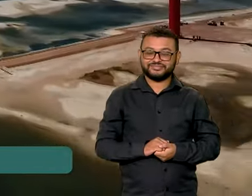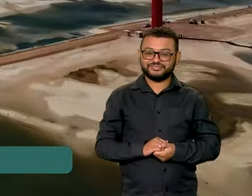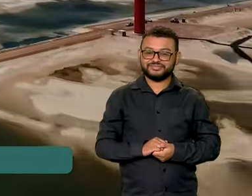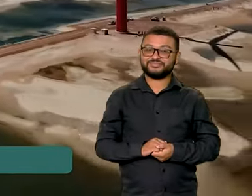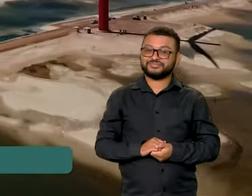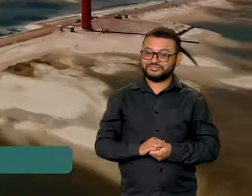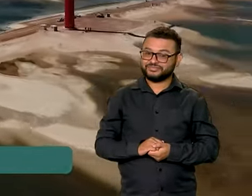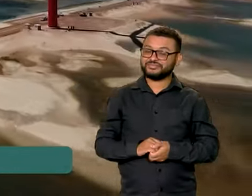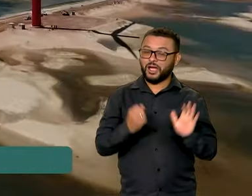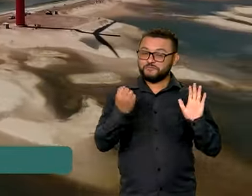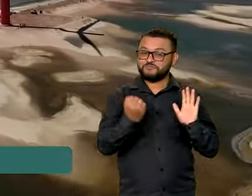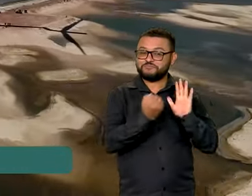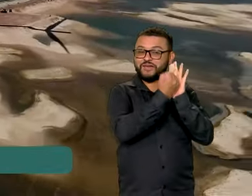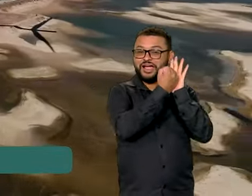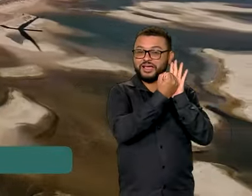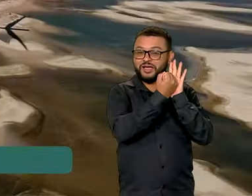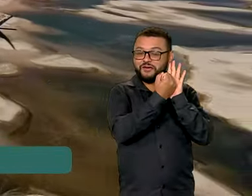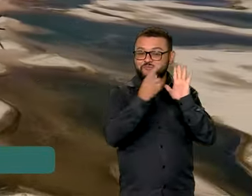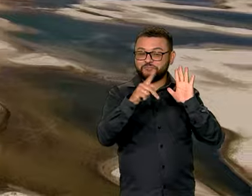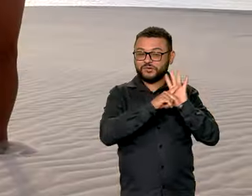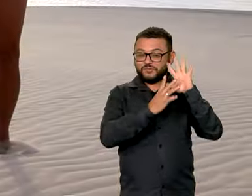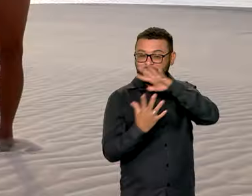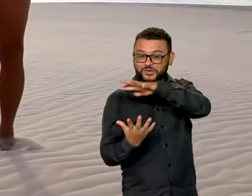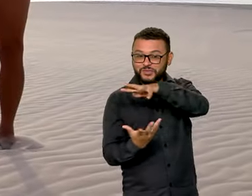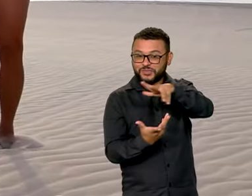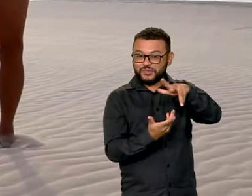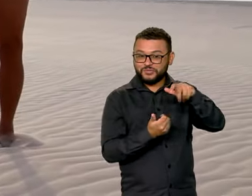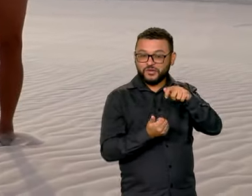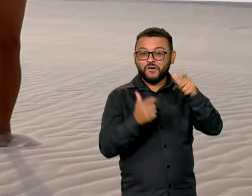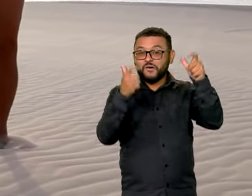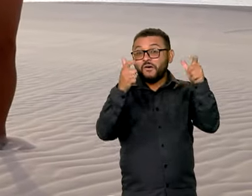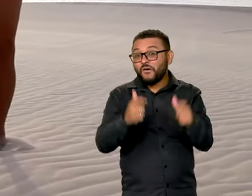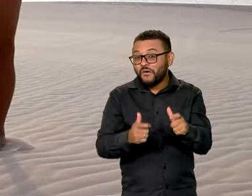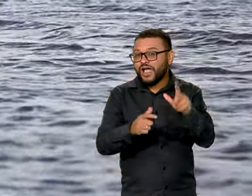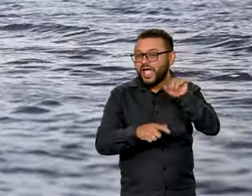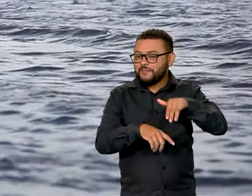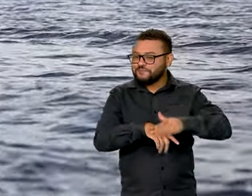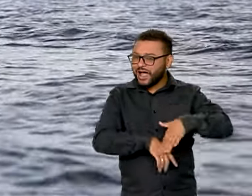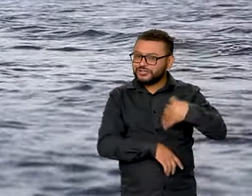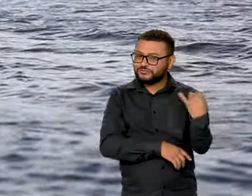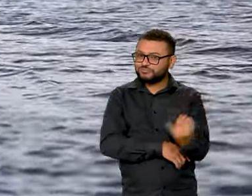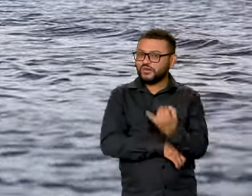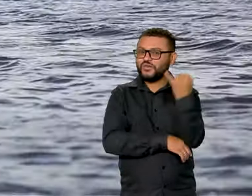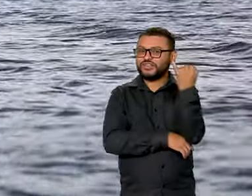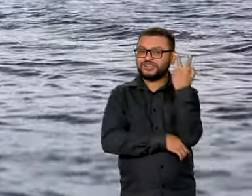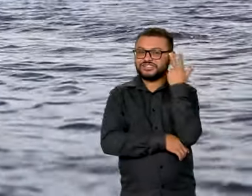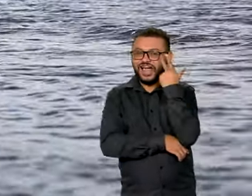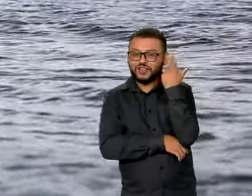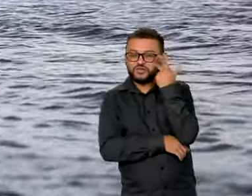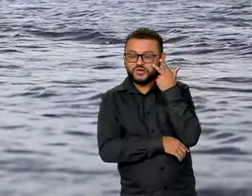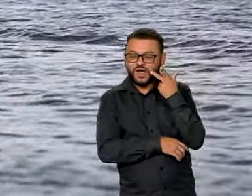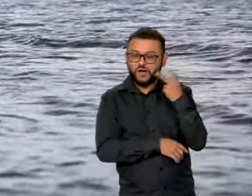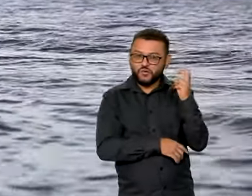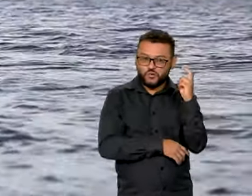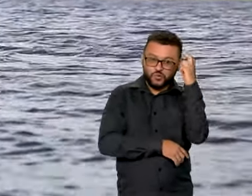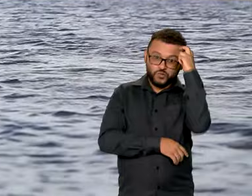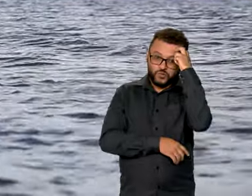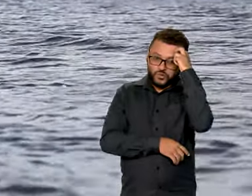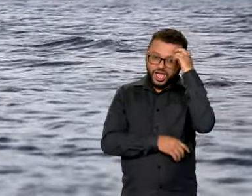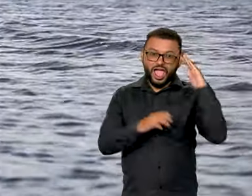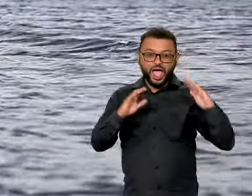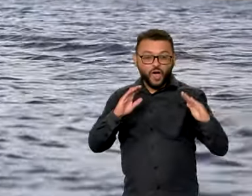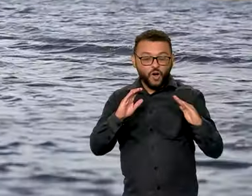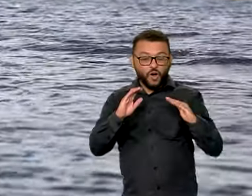O título de Patrimônio Mundial é dado a lugares cuja relevância natural ou cultural, segundo a Unesco,